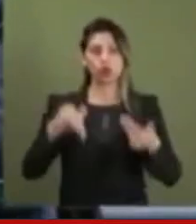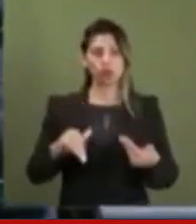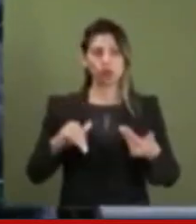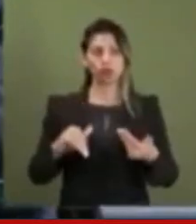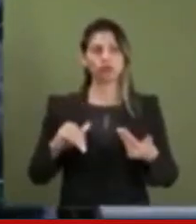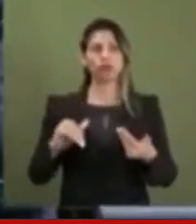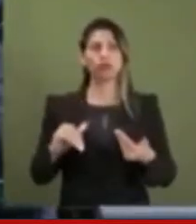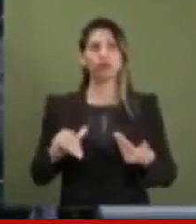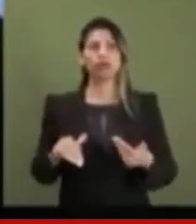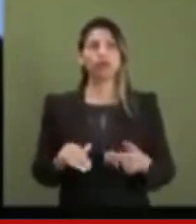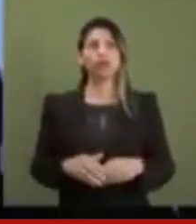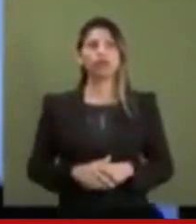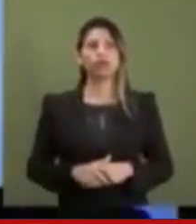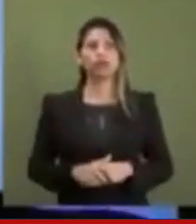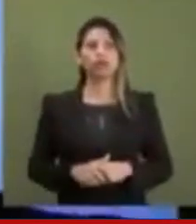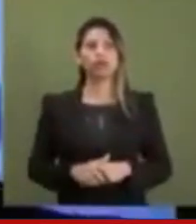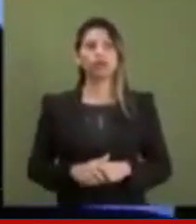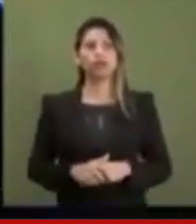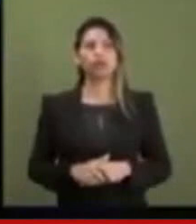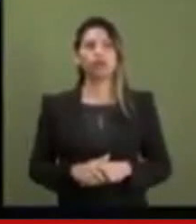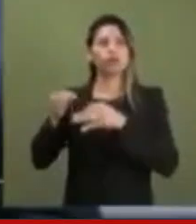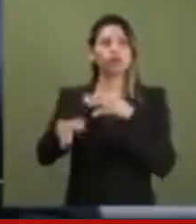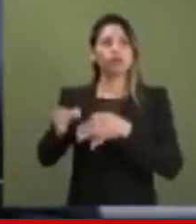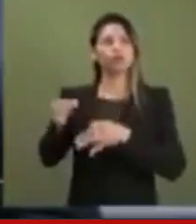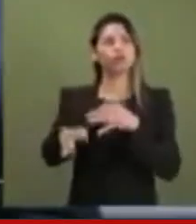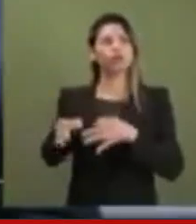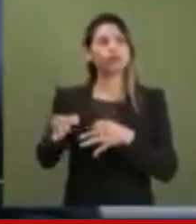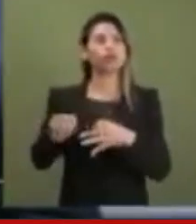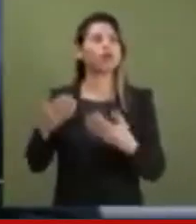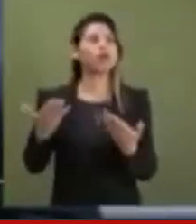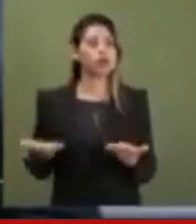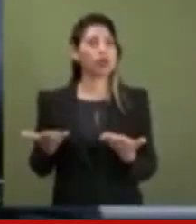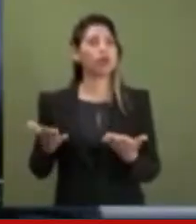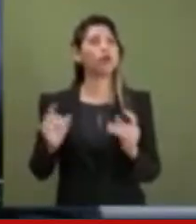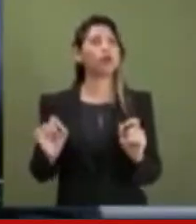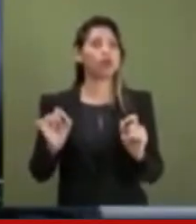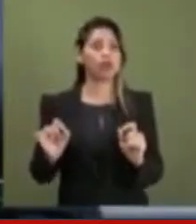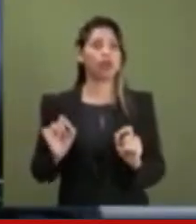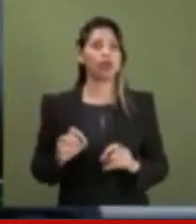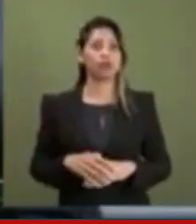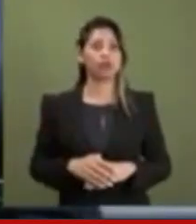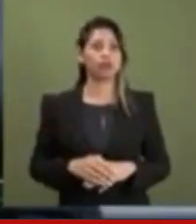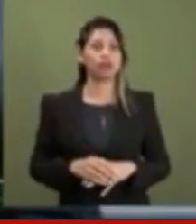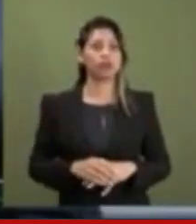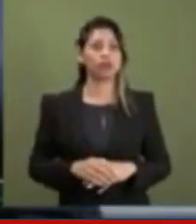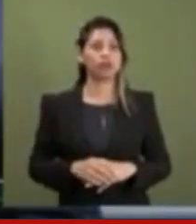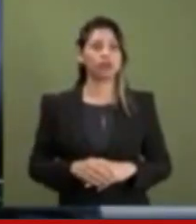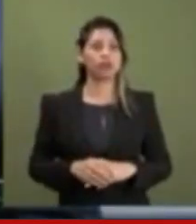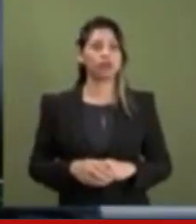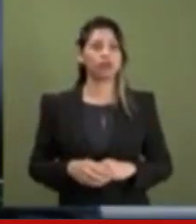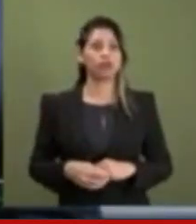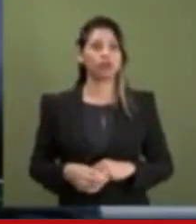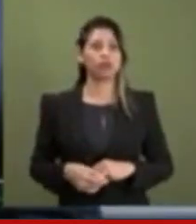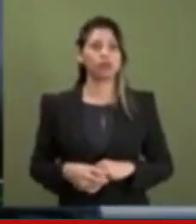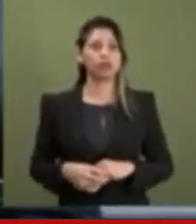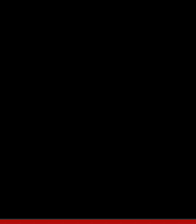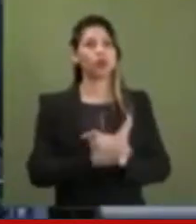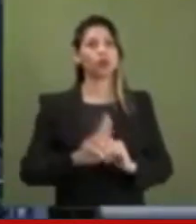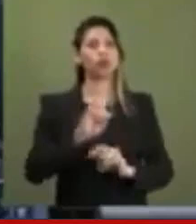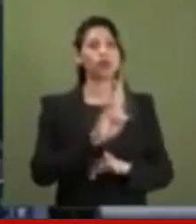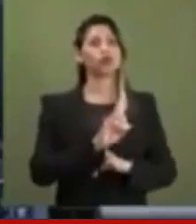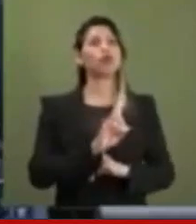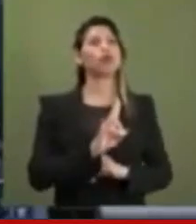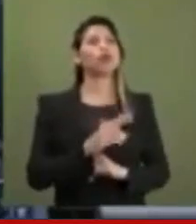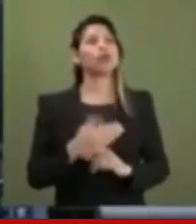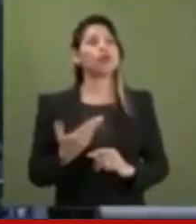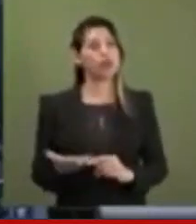julgamento, a matéria não seria da alçada do STF. Segundo Pacheco, a lei estabelece sanções leves para o